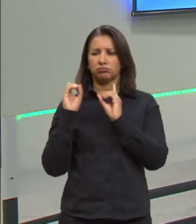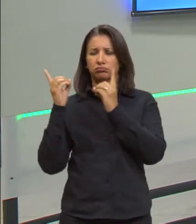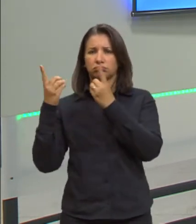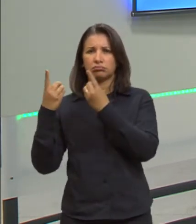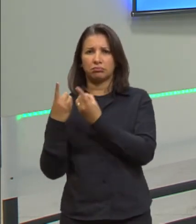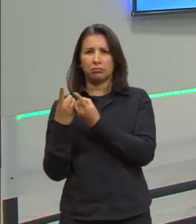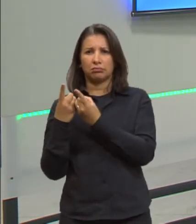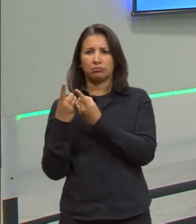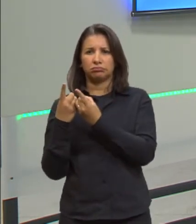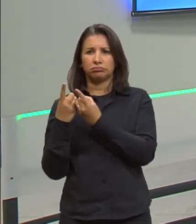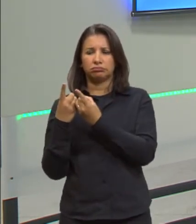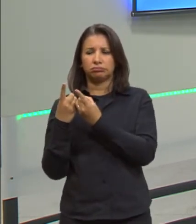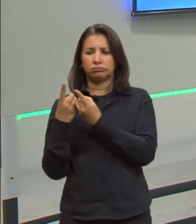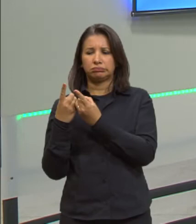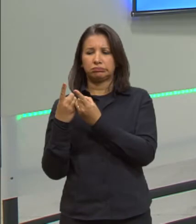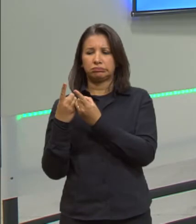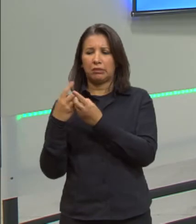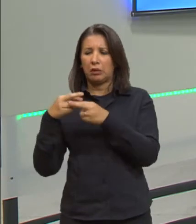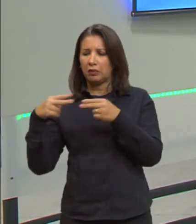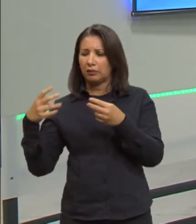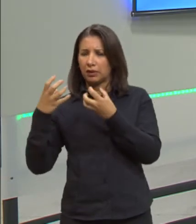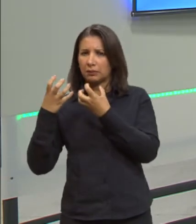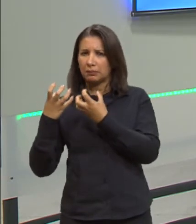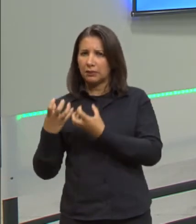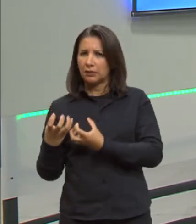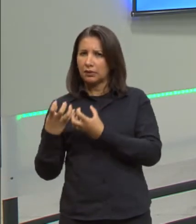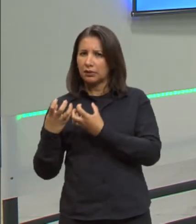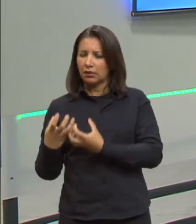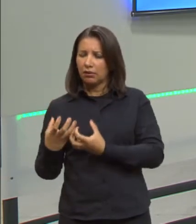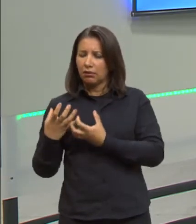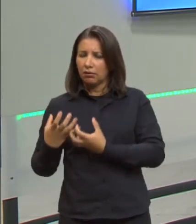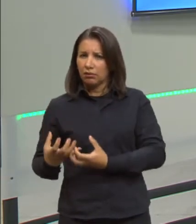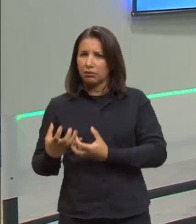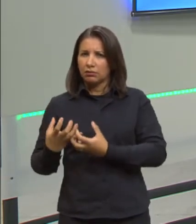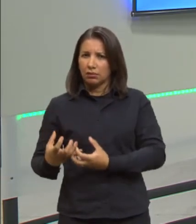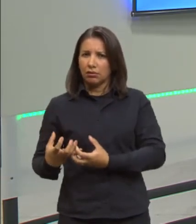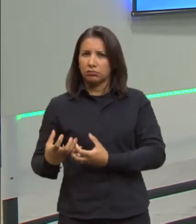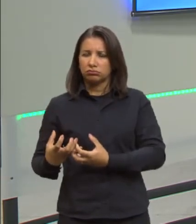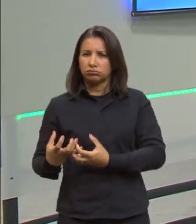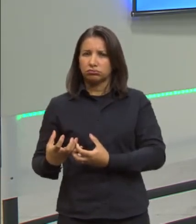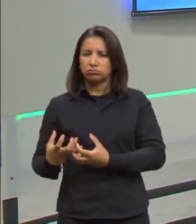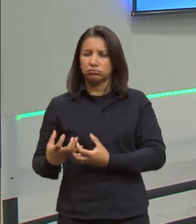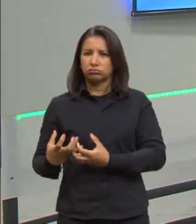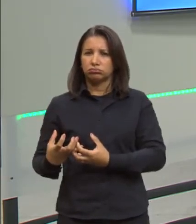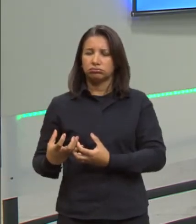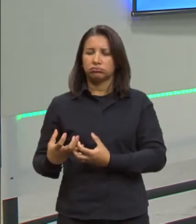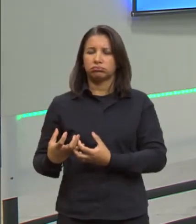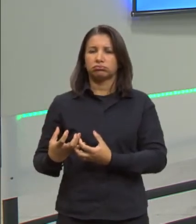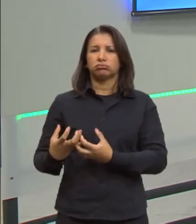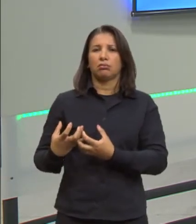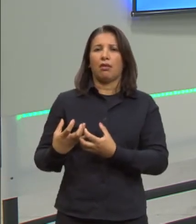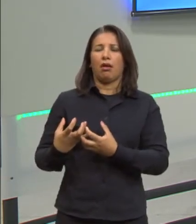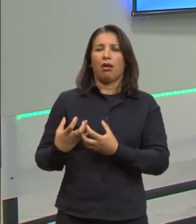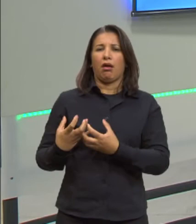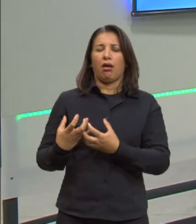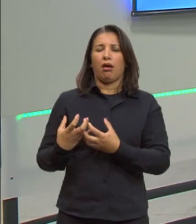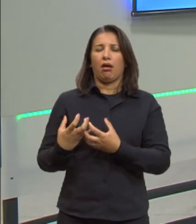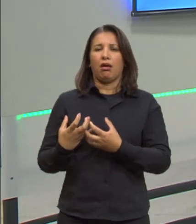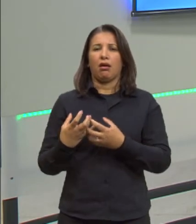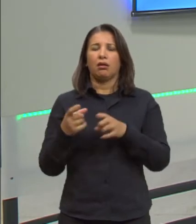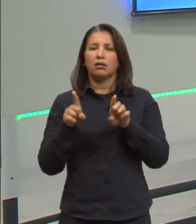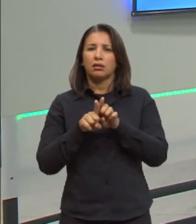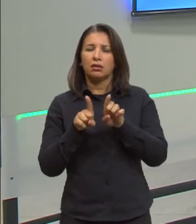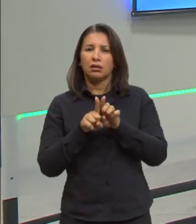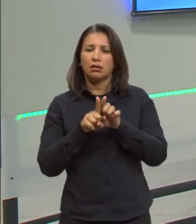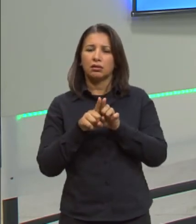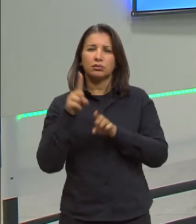faz as coisas ficarem um pouco mais pesadas, certo? Pensa assim, pesado é um termo não muito físico, certo? mas no coloquial para